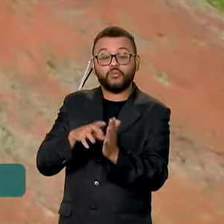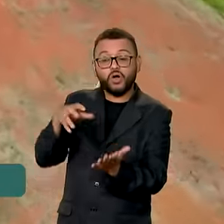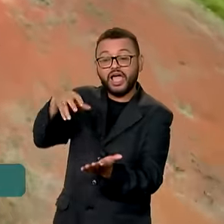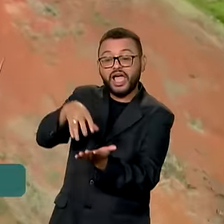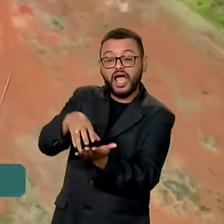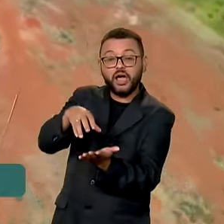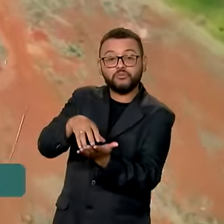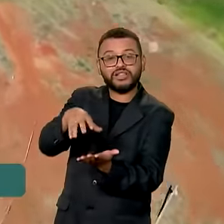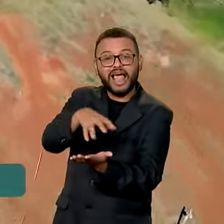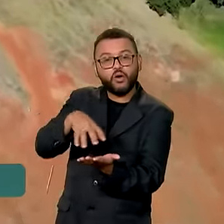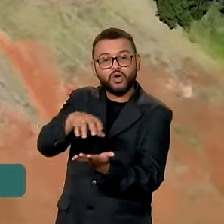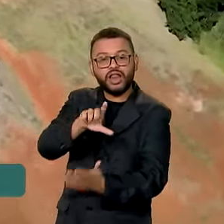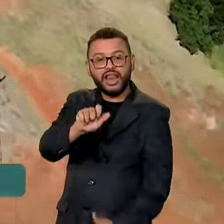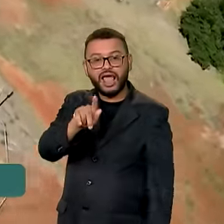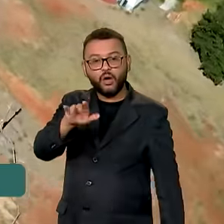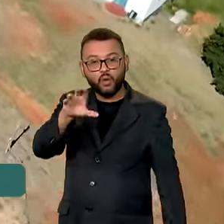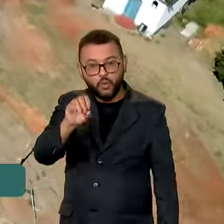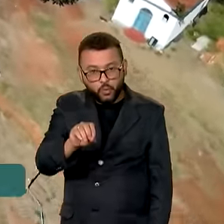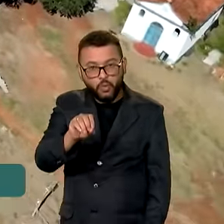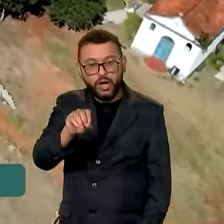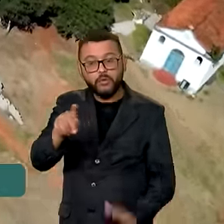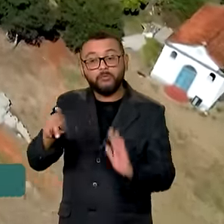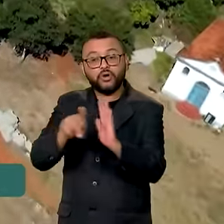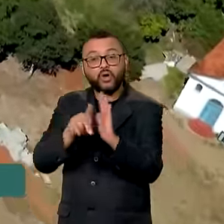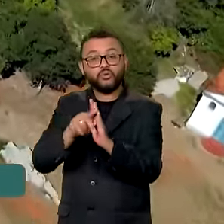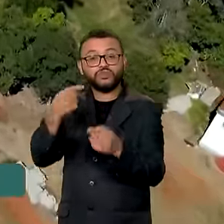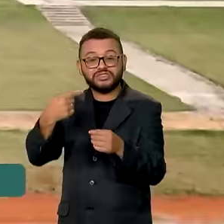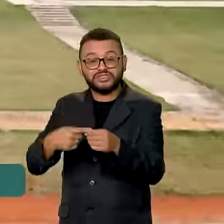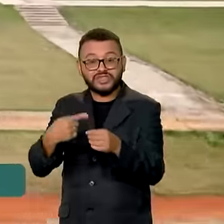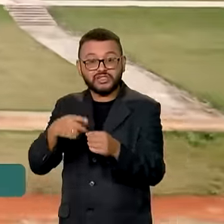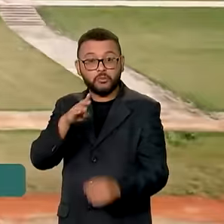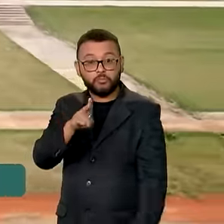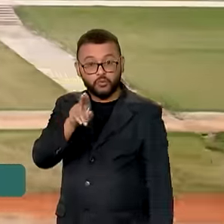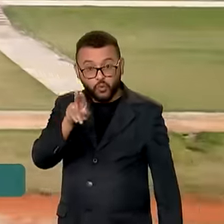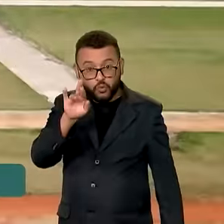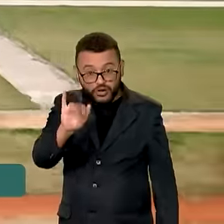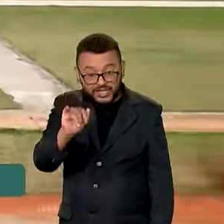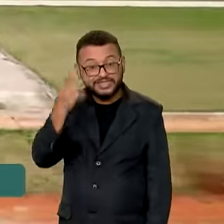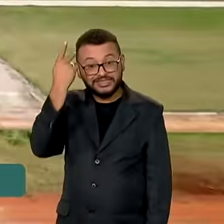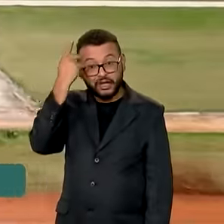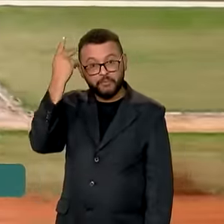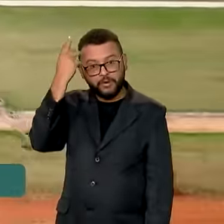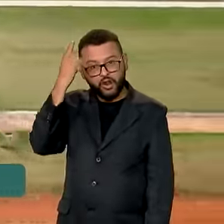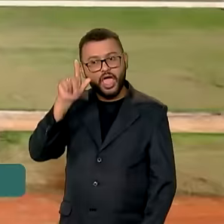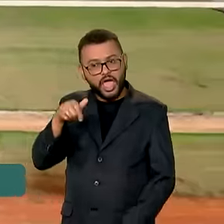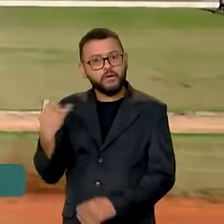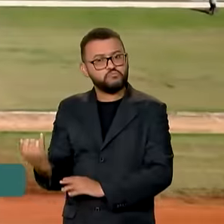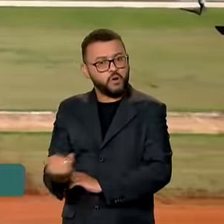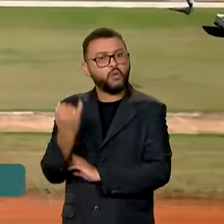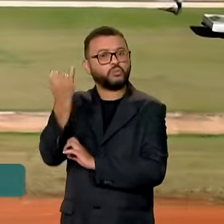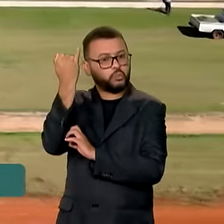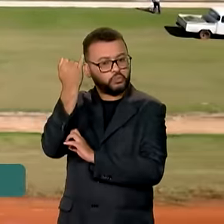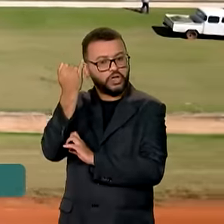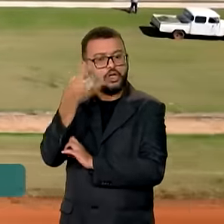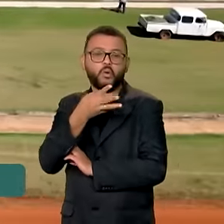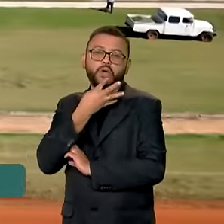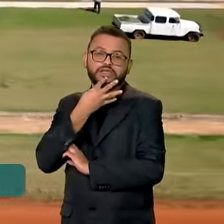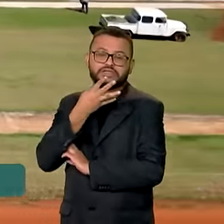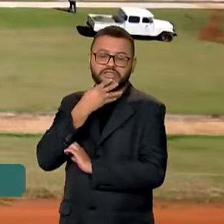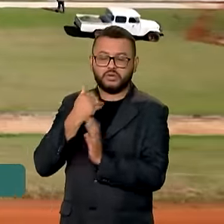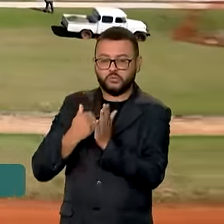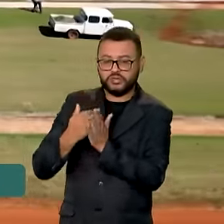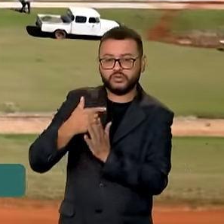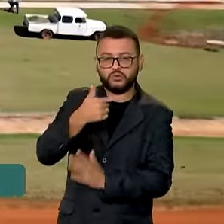Buri, no Vale do Ribeira, no sudoeste do estado de São Paulo, é um braço da universidade e existe desde